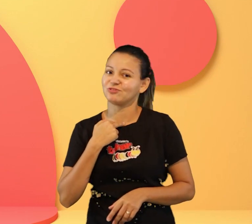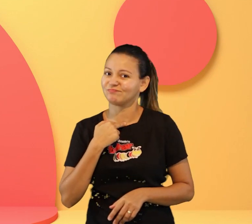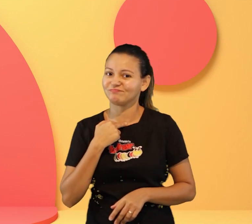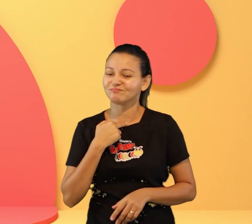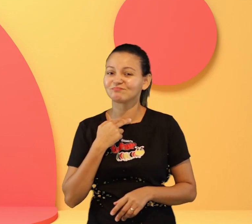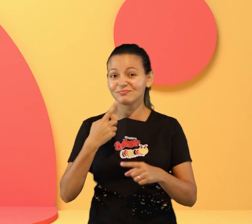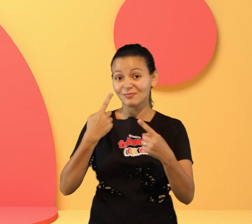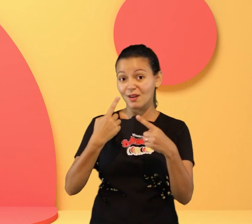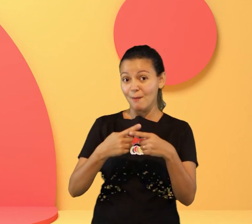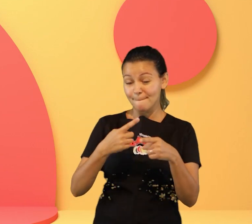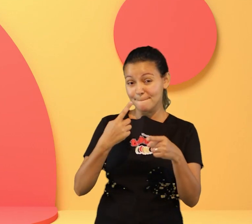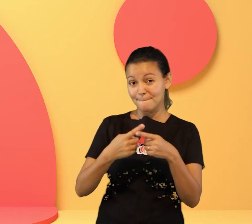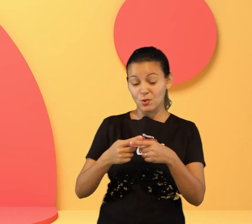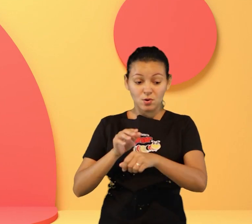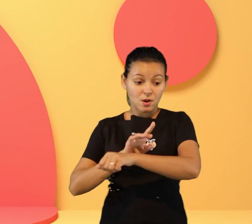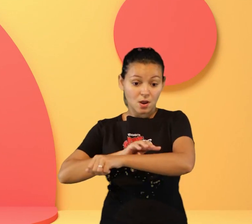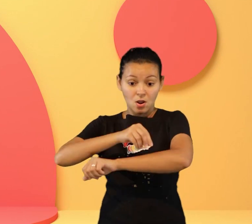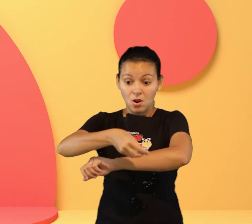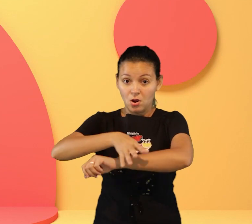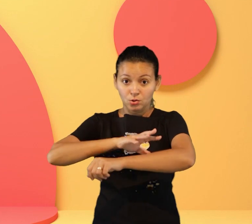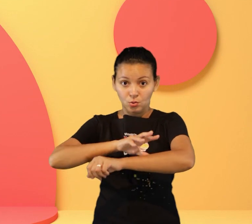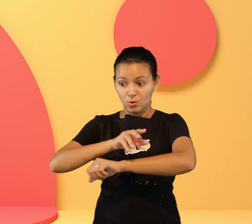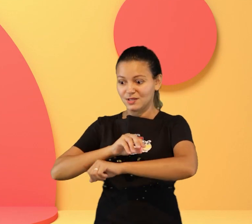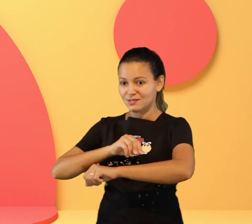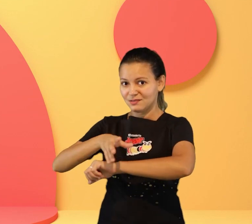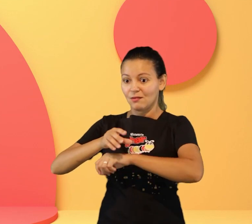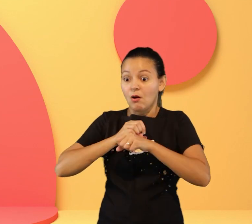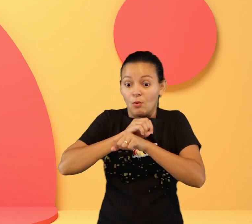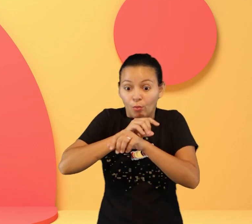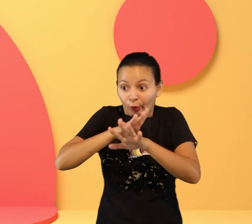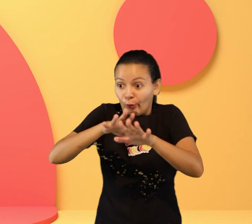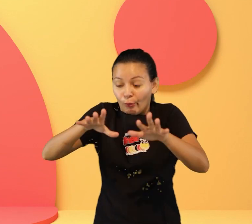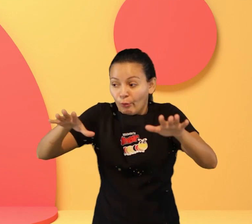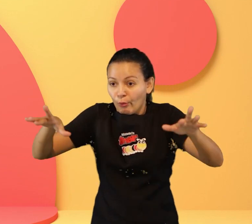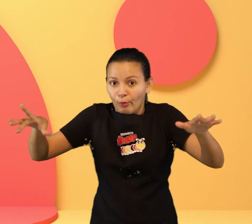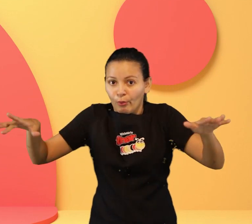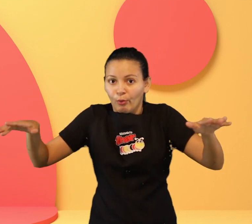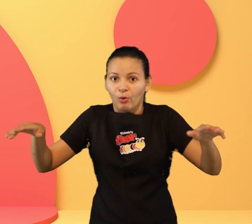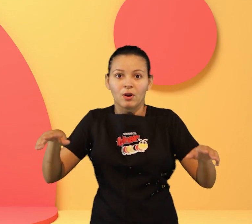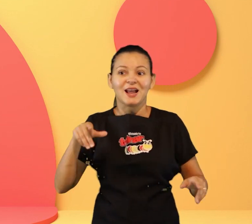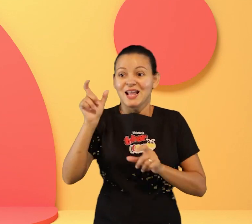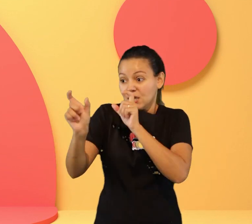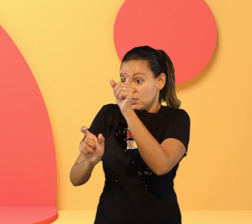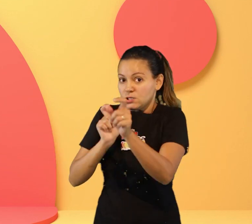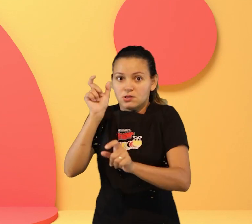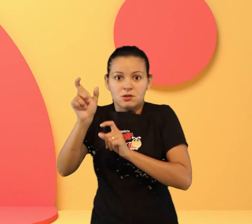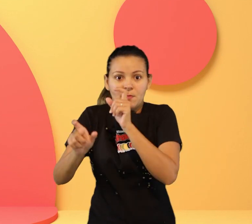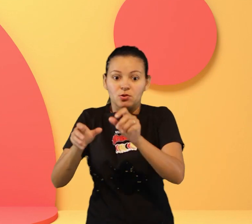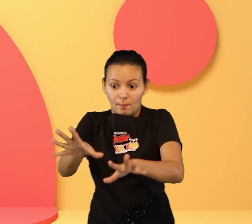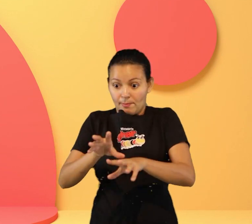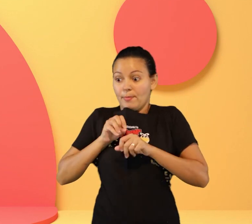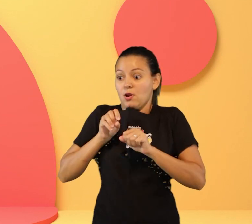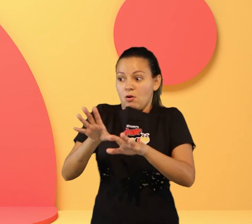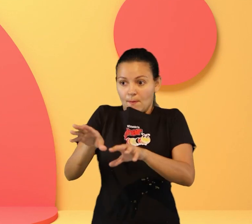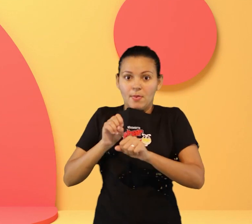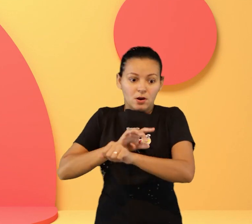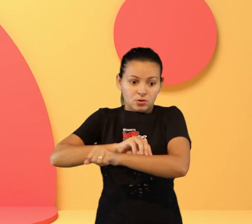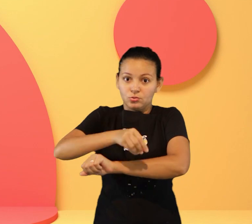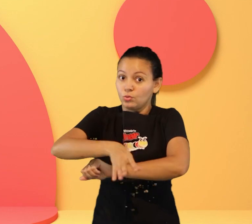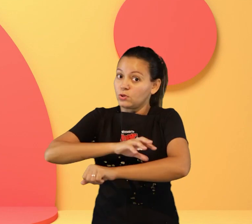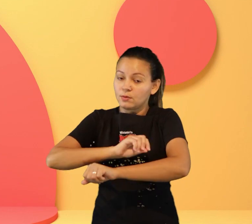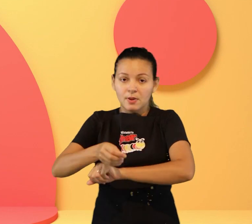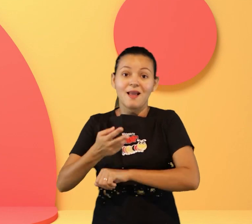dez andavam juntos quando eles viram que Jesus ia passar naquele caminho indo em direção a Jerusalém